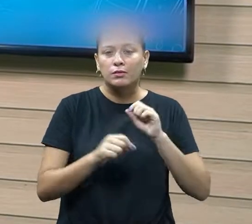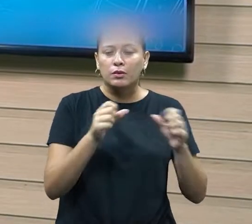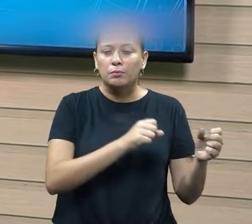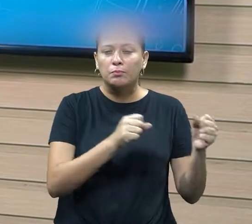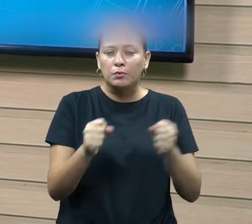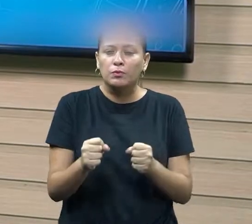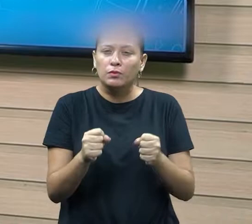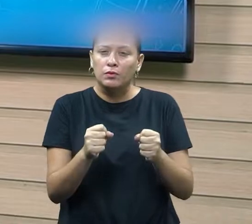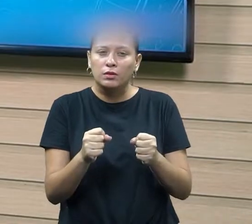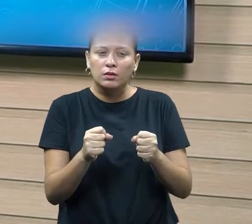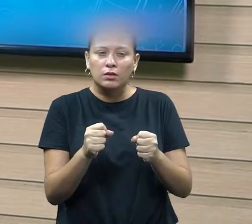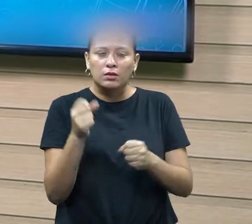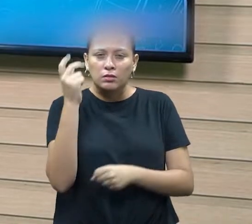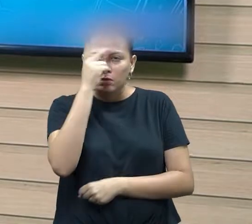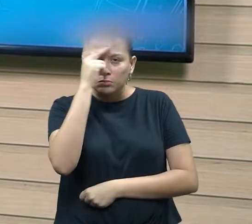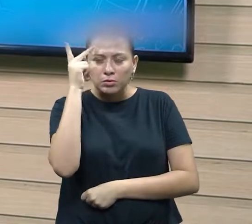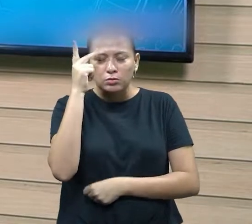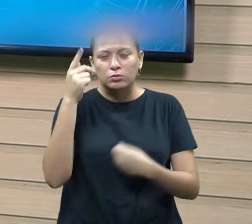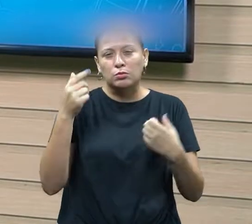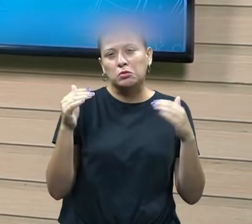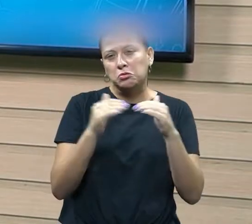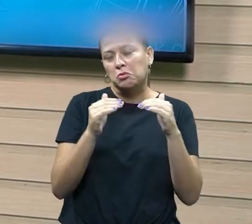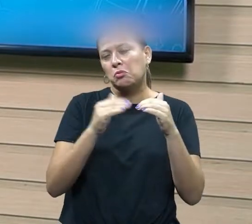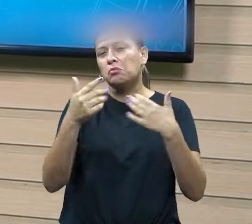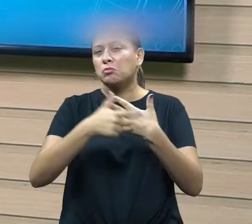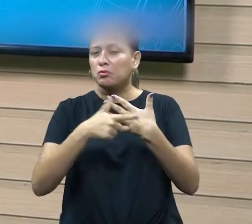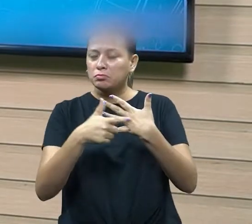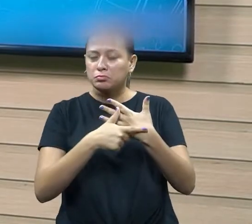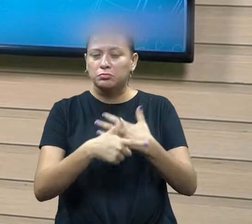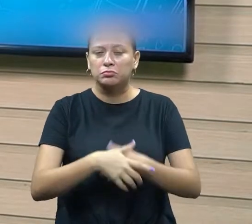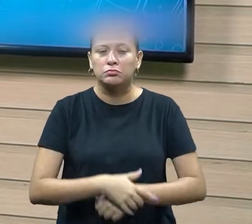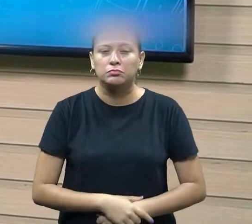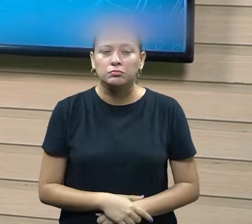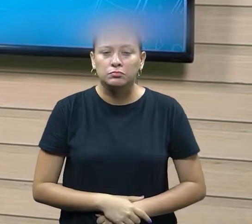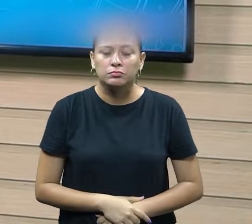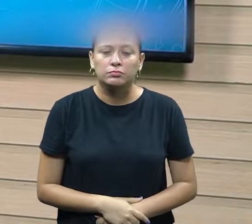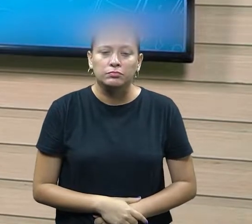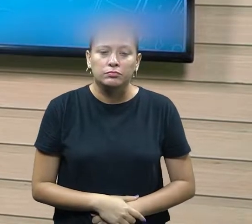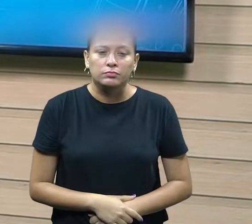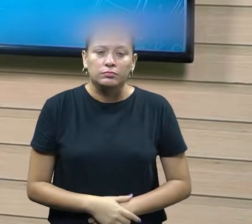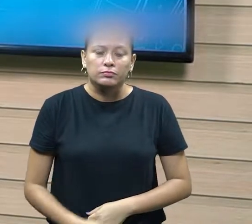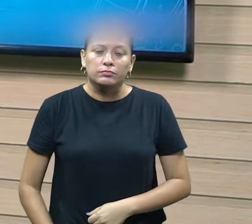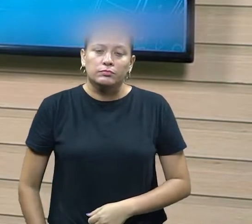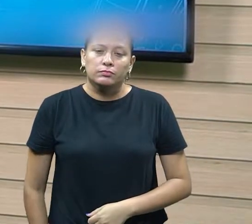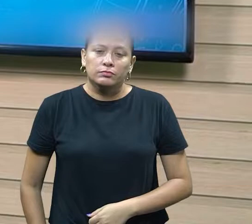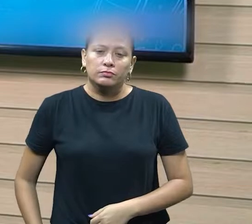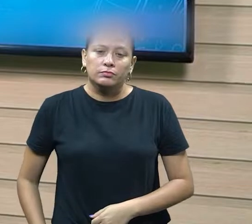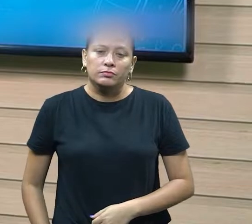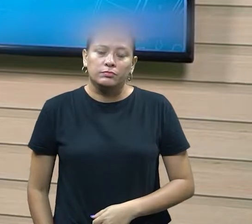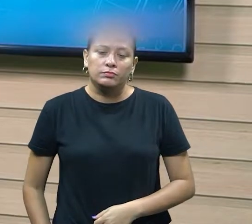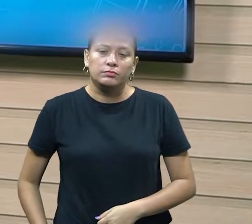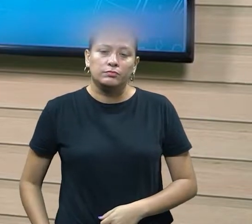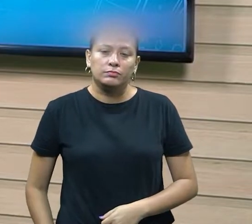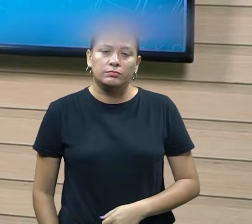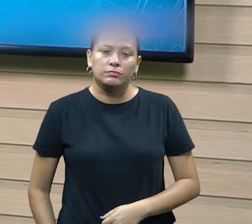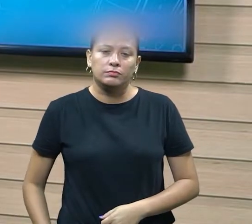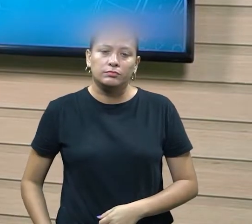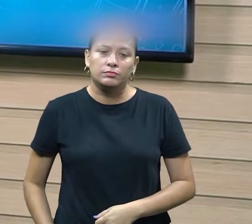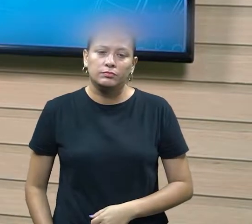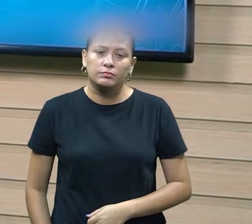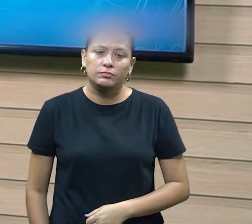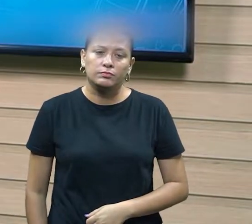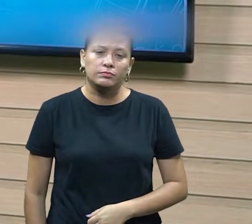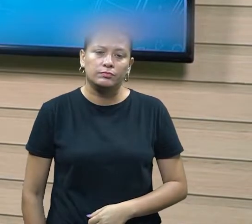poderes cada pessoa vai ter mais determinada posição que ele vai ocupando então vai tendo poderes e a gente vai conseguindo